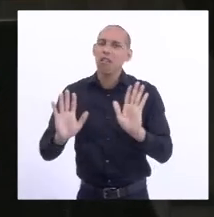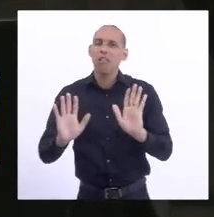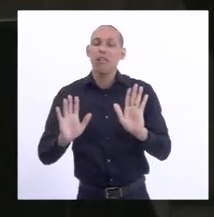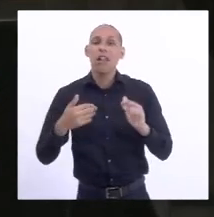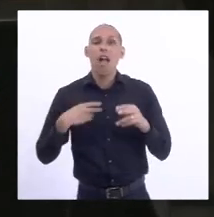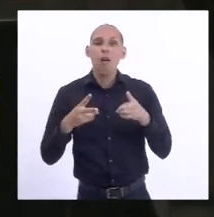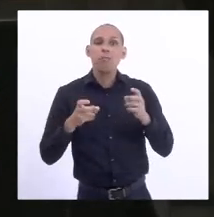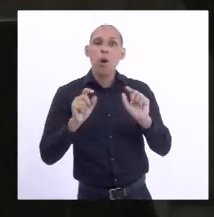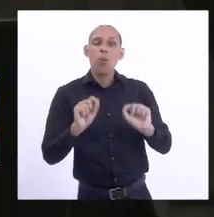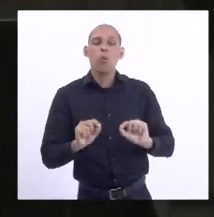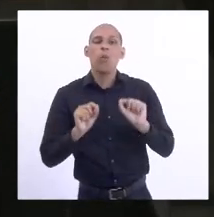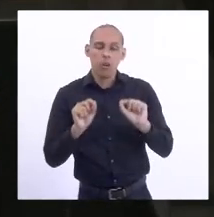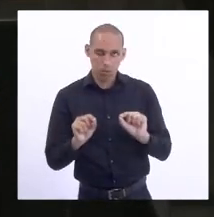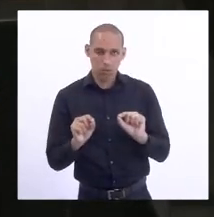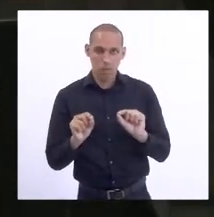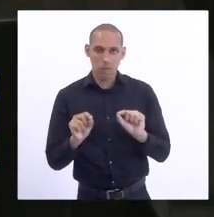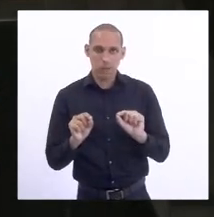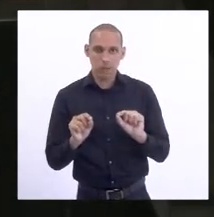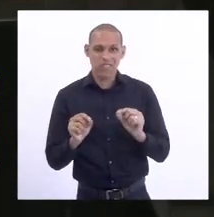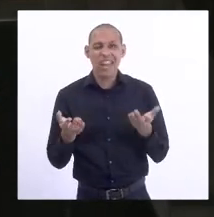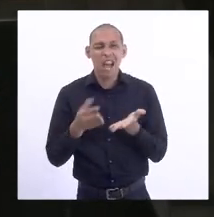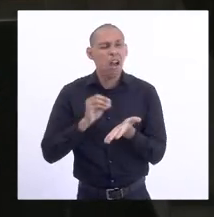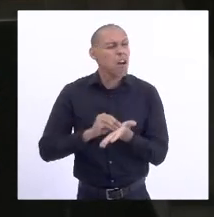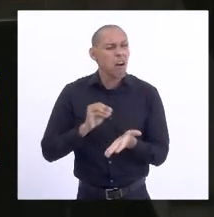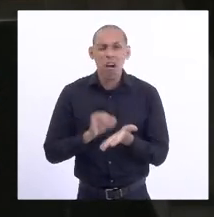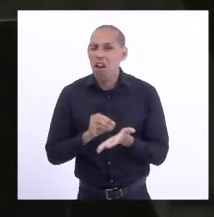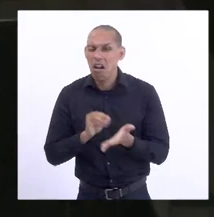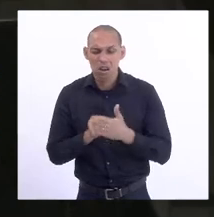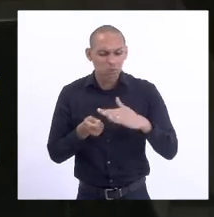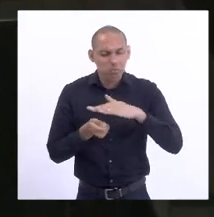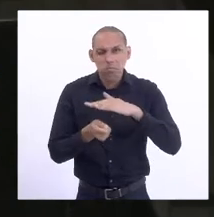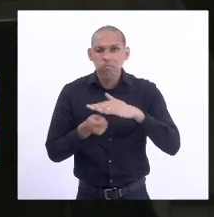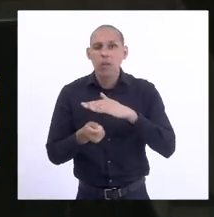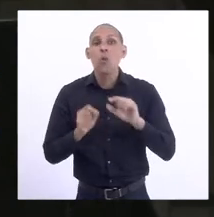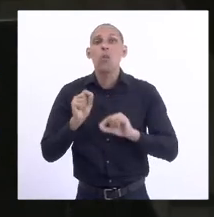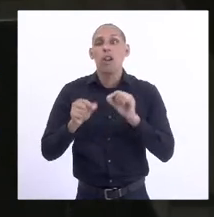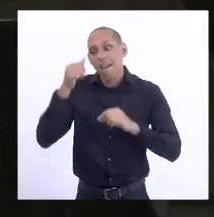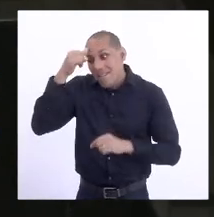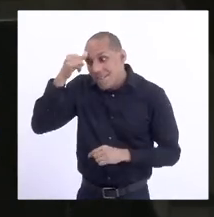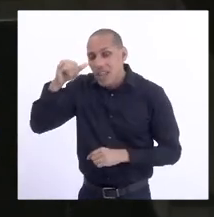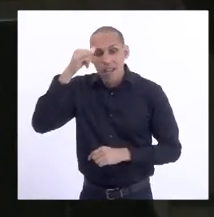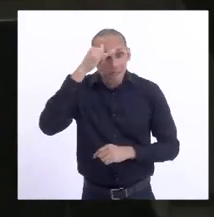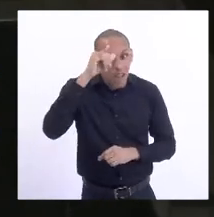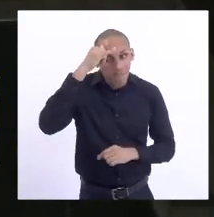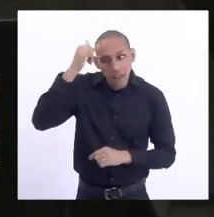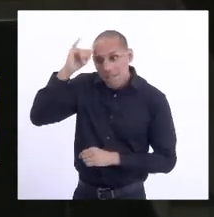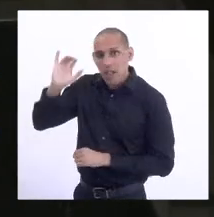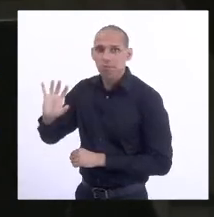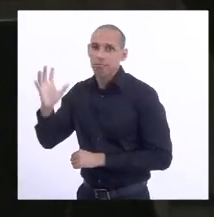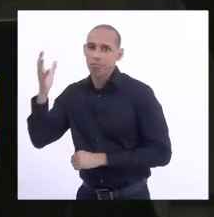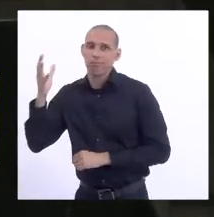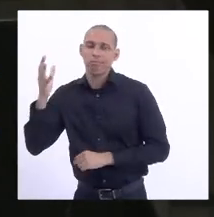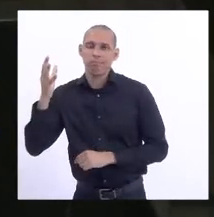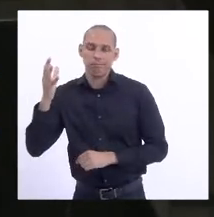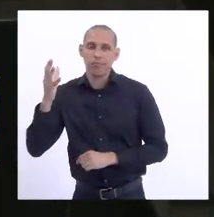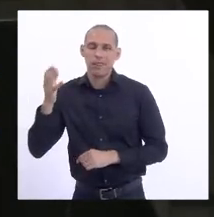nessa carência de investimentos de prevenção, deputado,